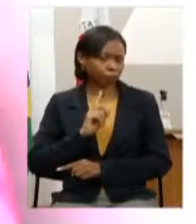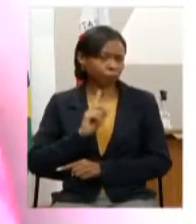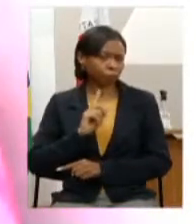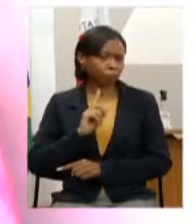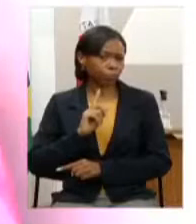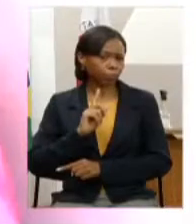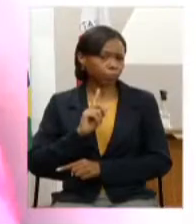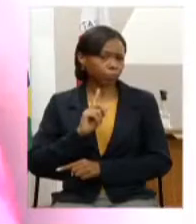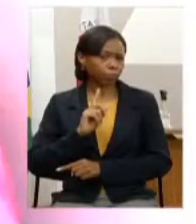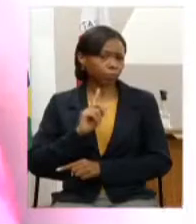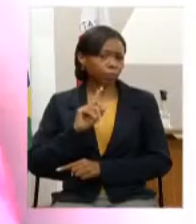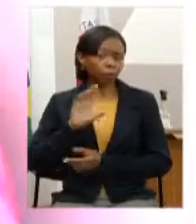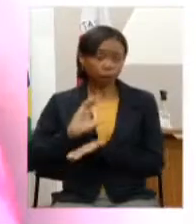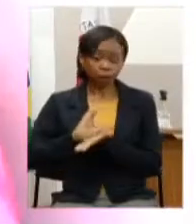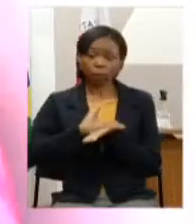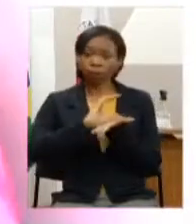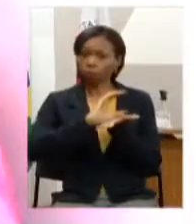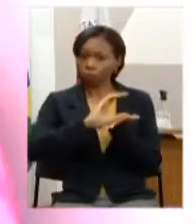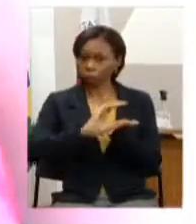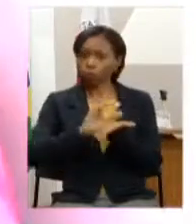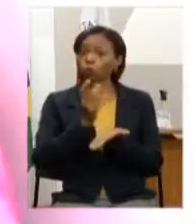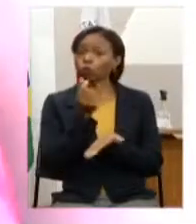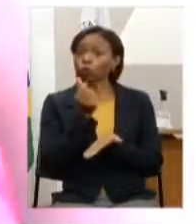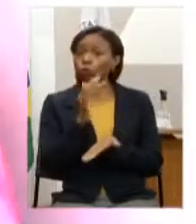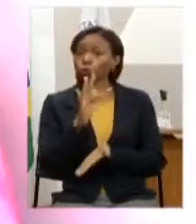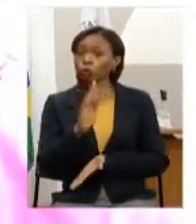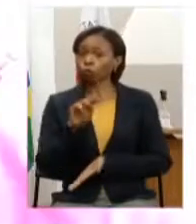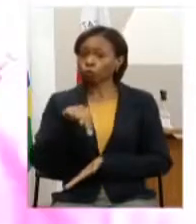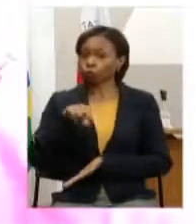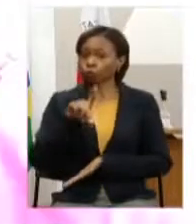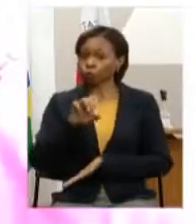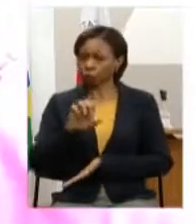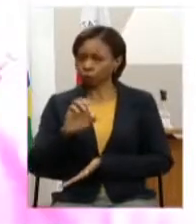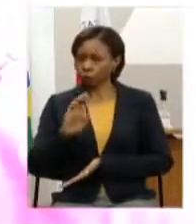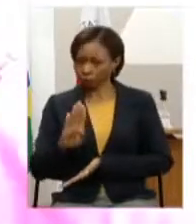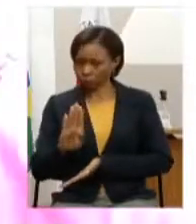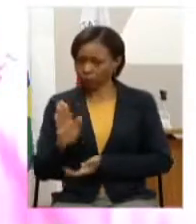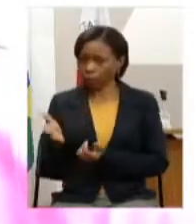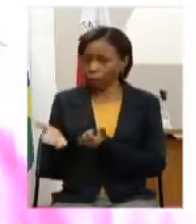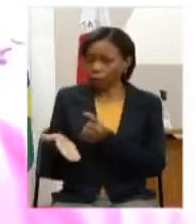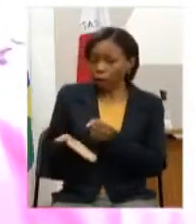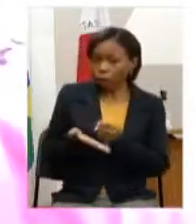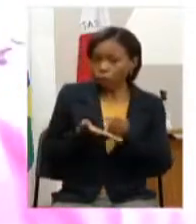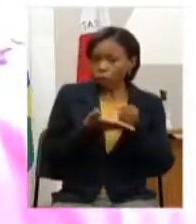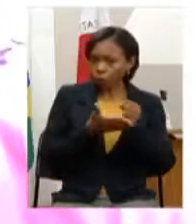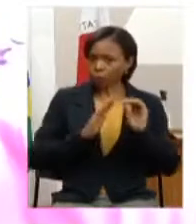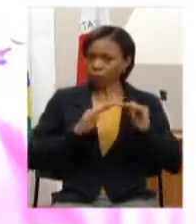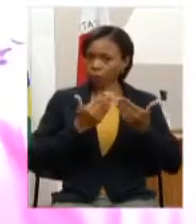um repasse com base no valor do Fundeb pra manutenção das escolas família agrícola